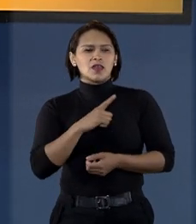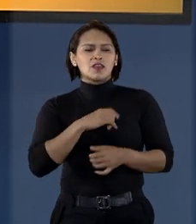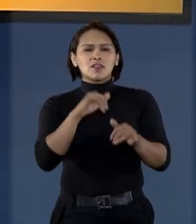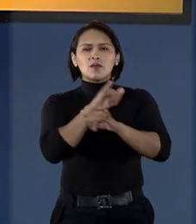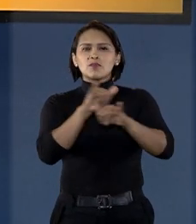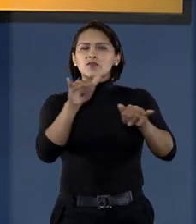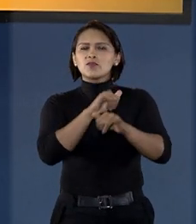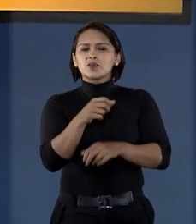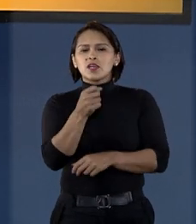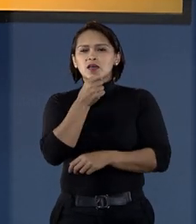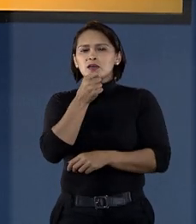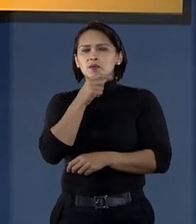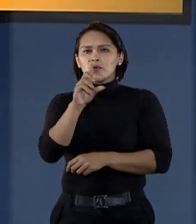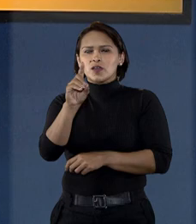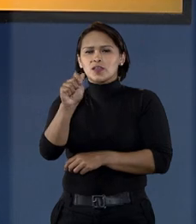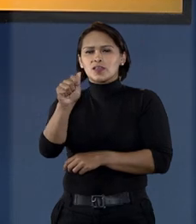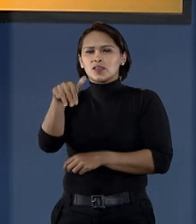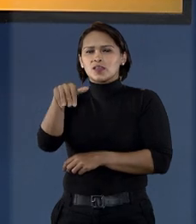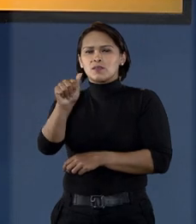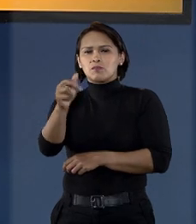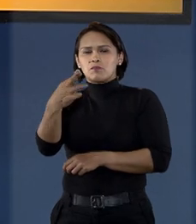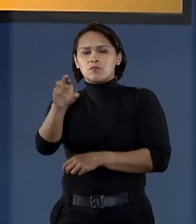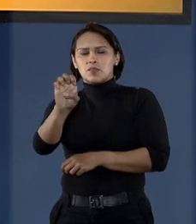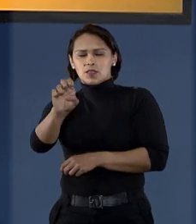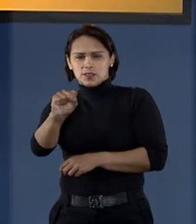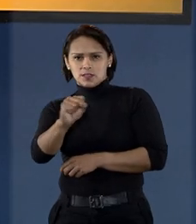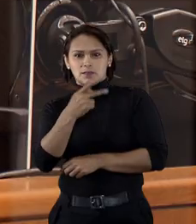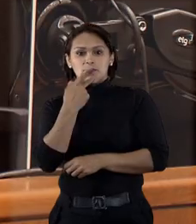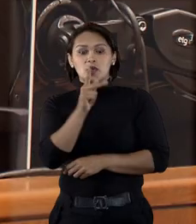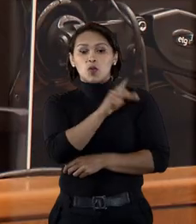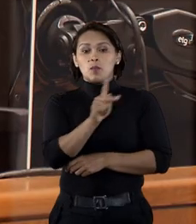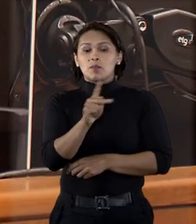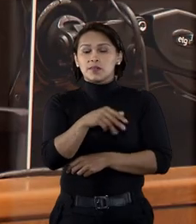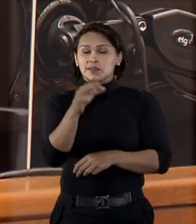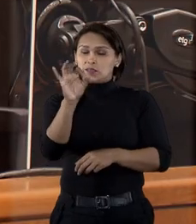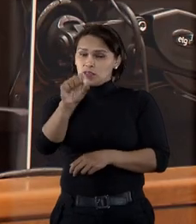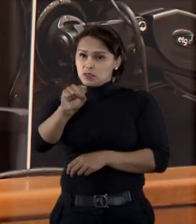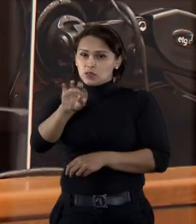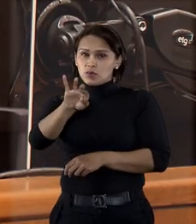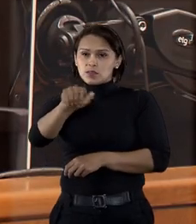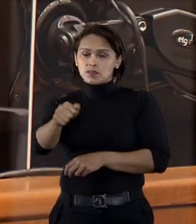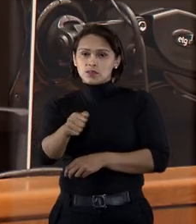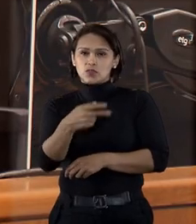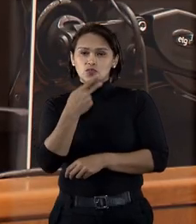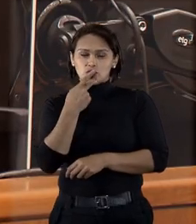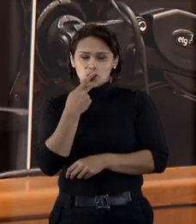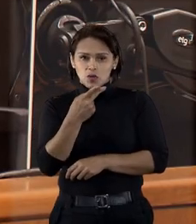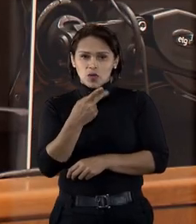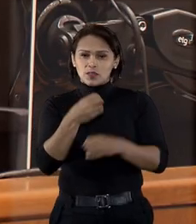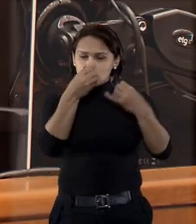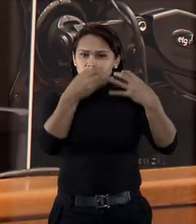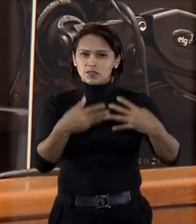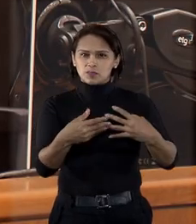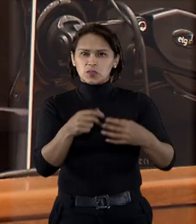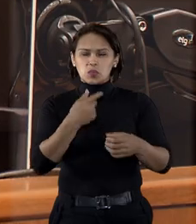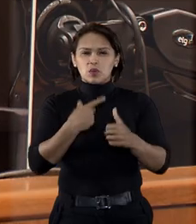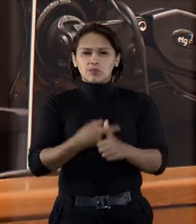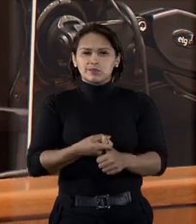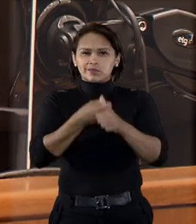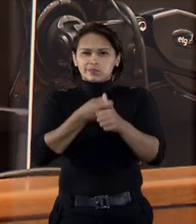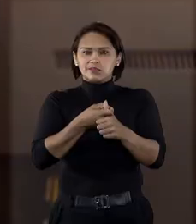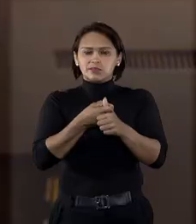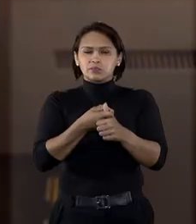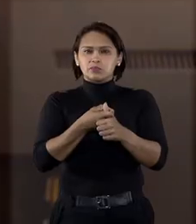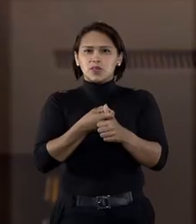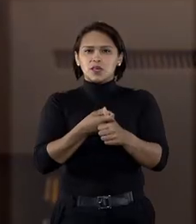Quem tem as informações é a repórter Damaris Bubans. O presidente do Superior Tribunal de Justiça, ministro Humberto Martins,